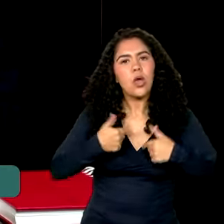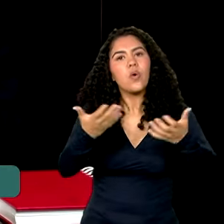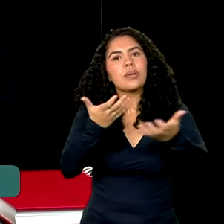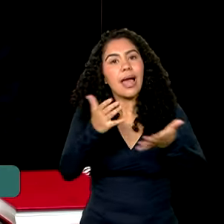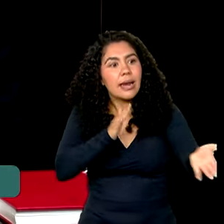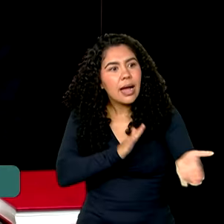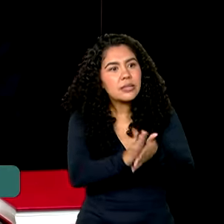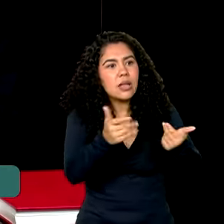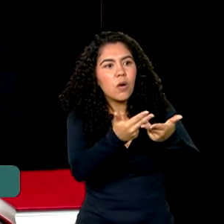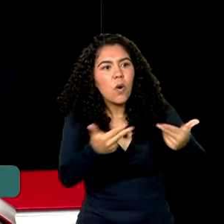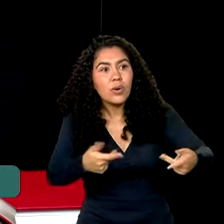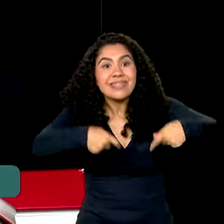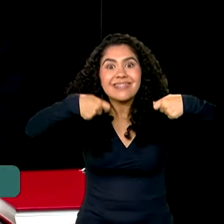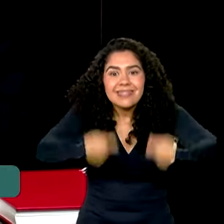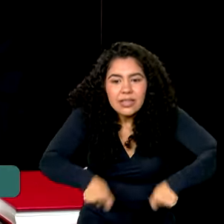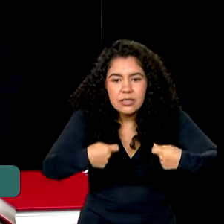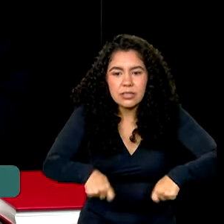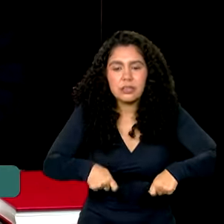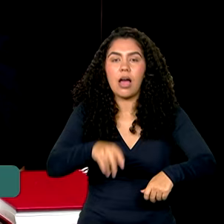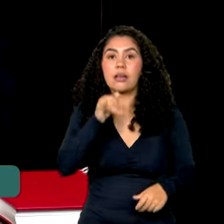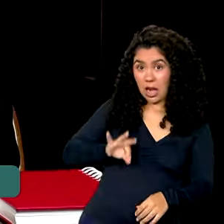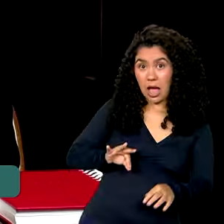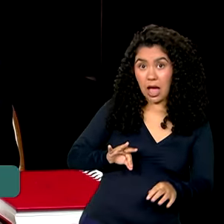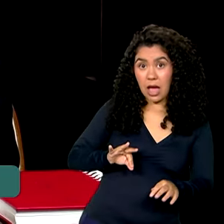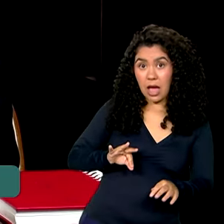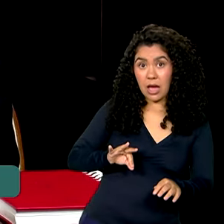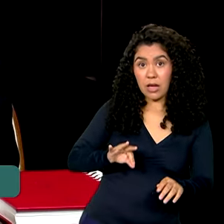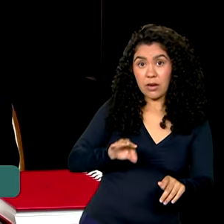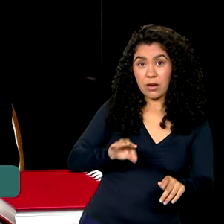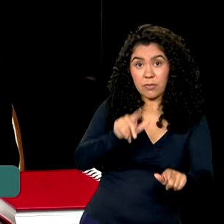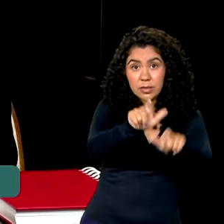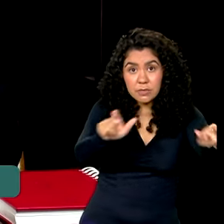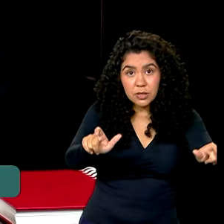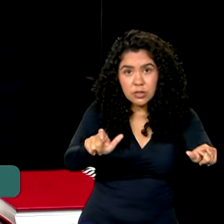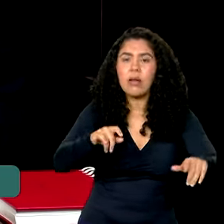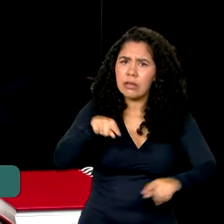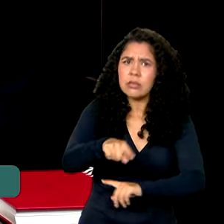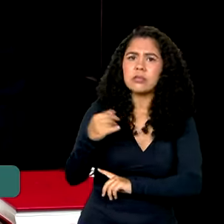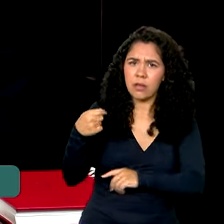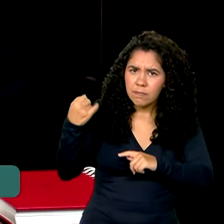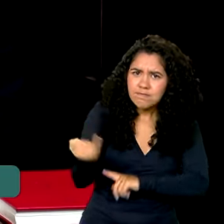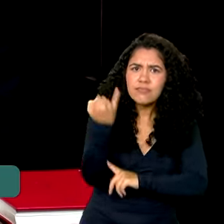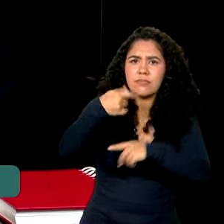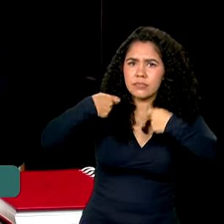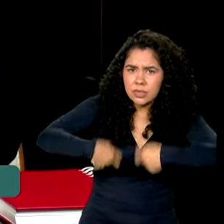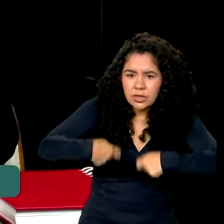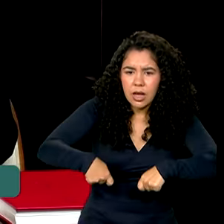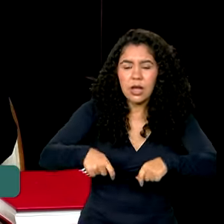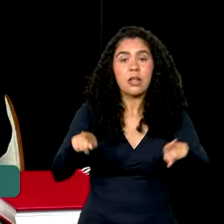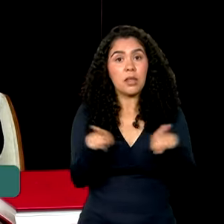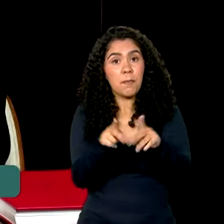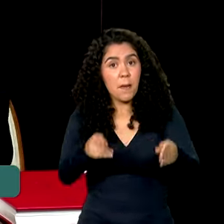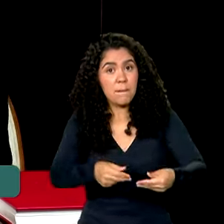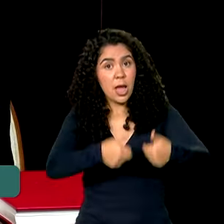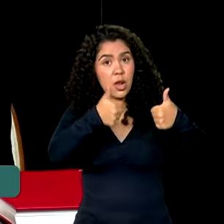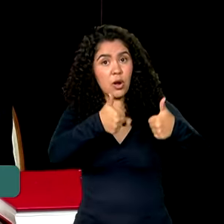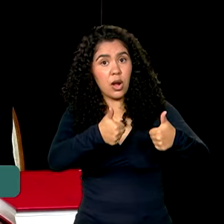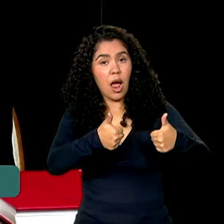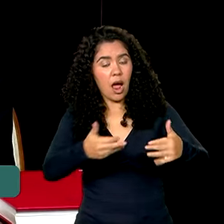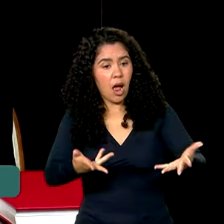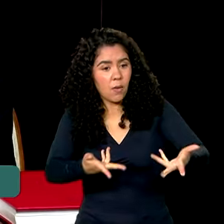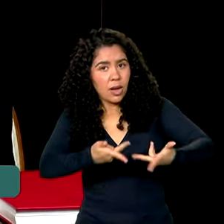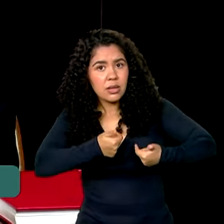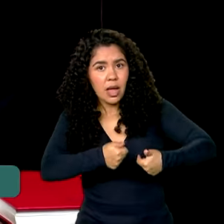coisa necessária. Pagar salário para o povo é um gasto necessário. Melhorar a qualidade da saúde é um gasto